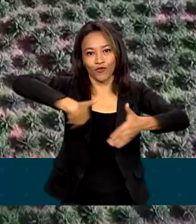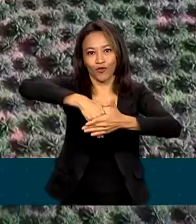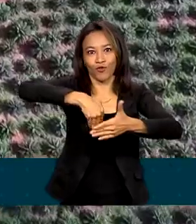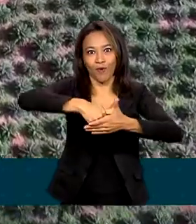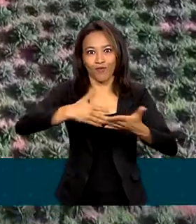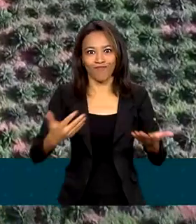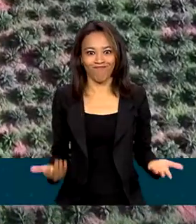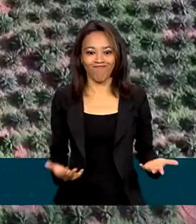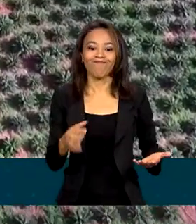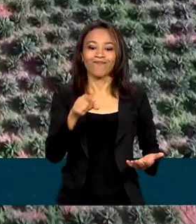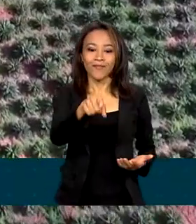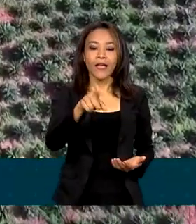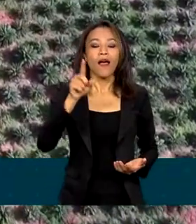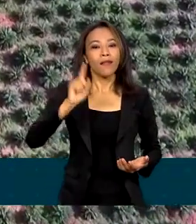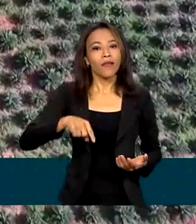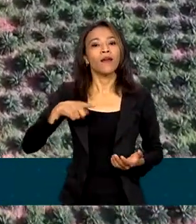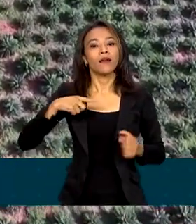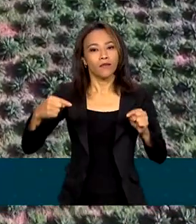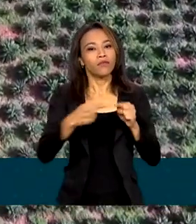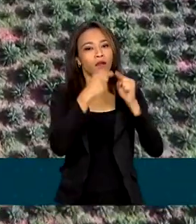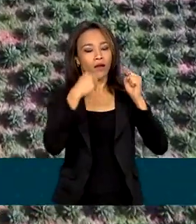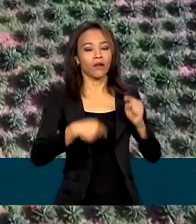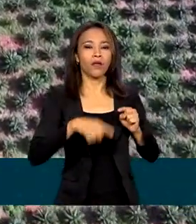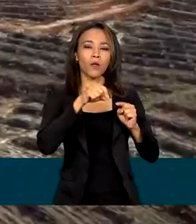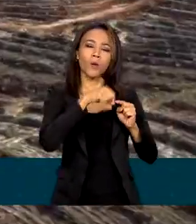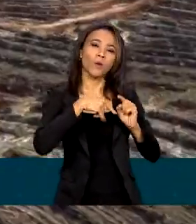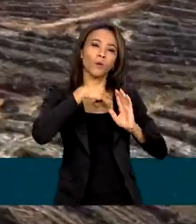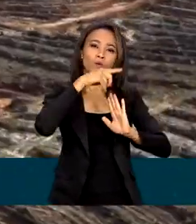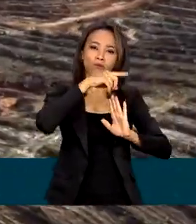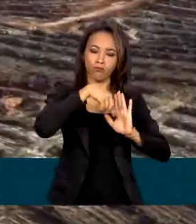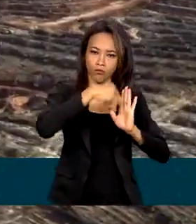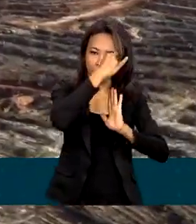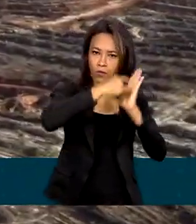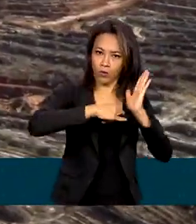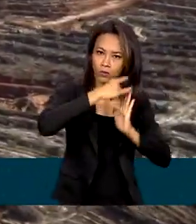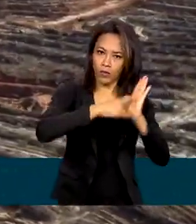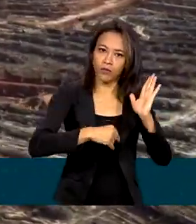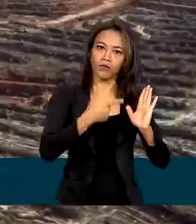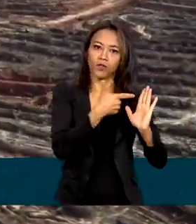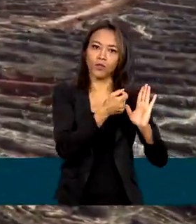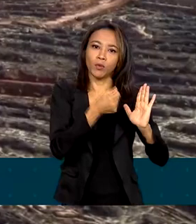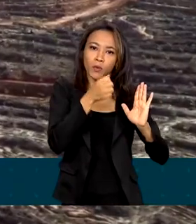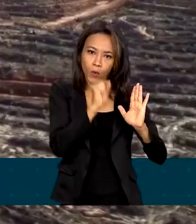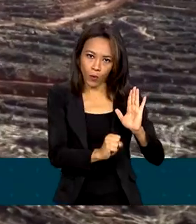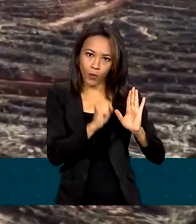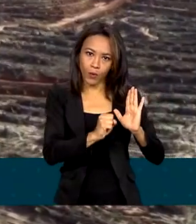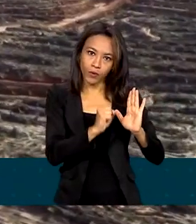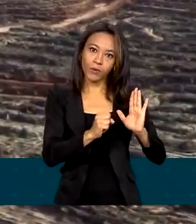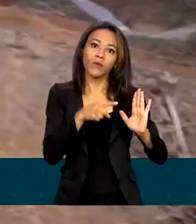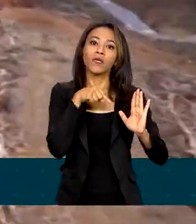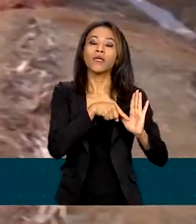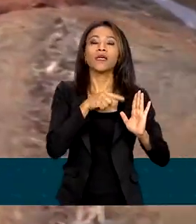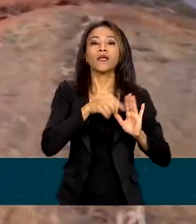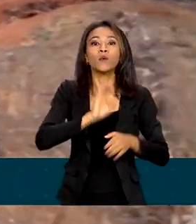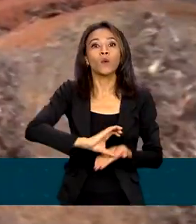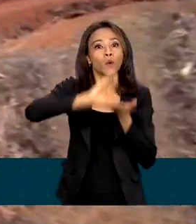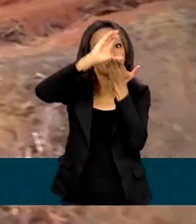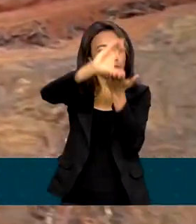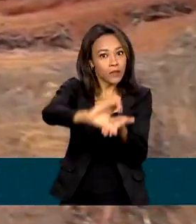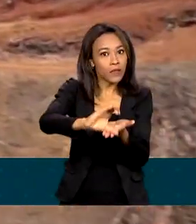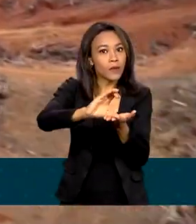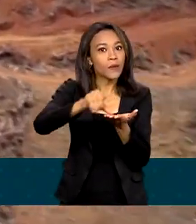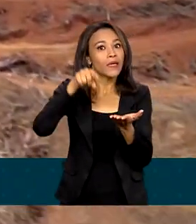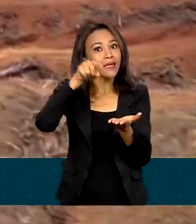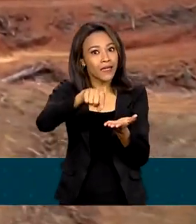respaldado pela Resolução 3545 de 2008 do Conselho Monetário Nacional, que impede o